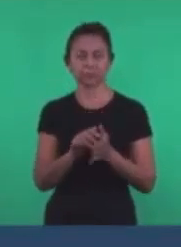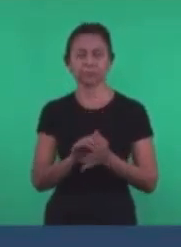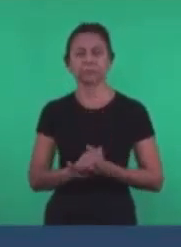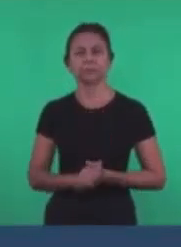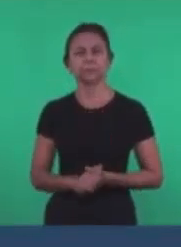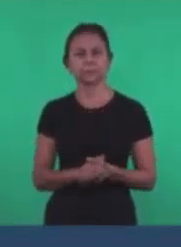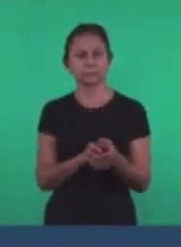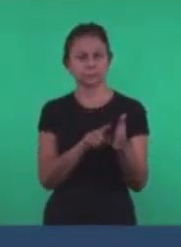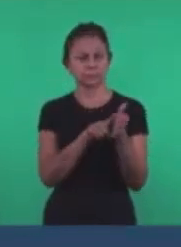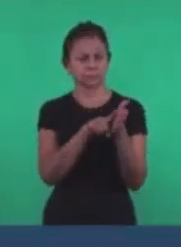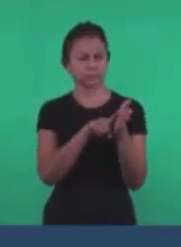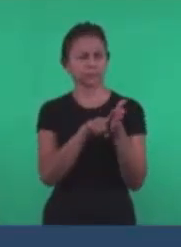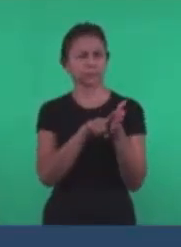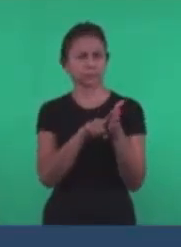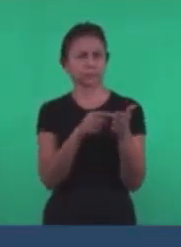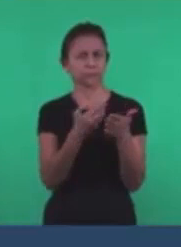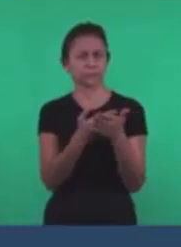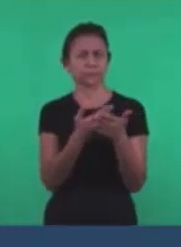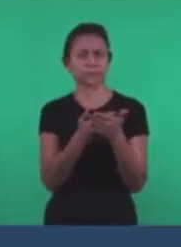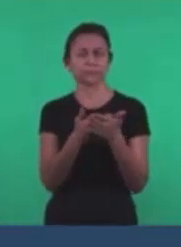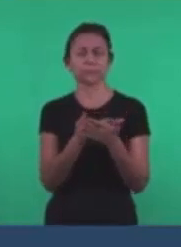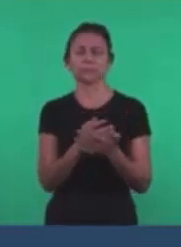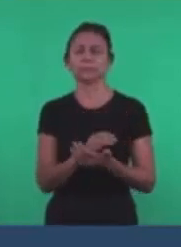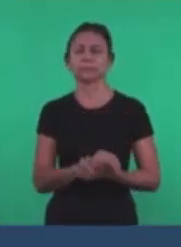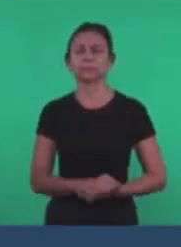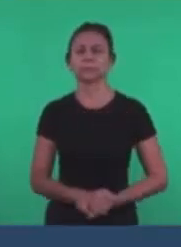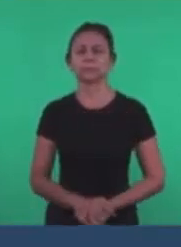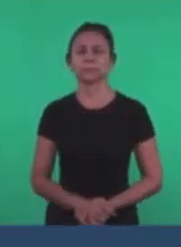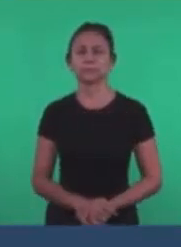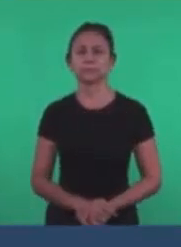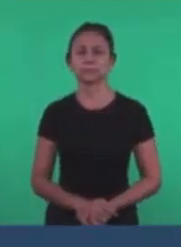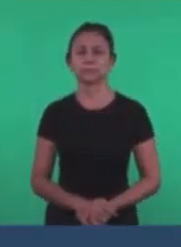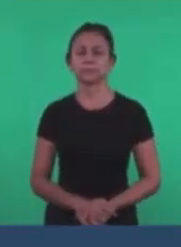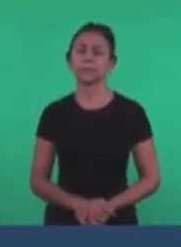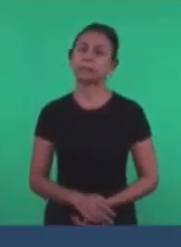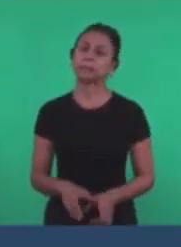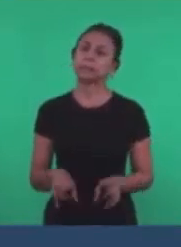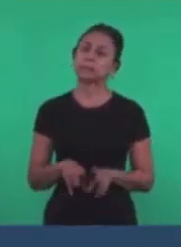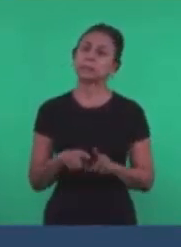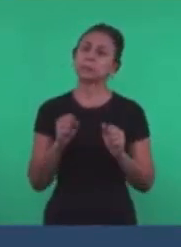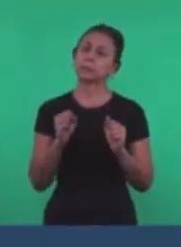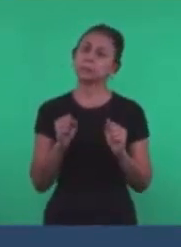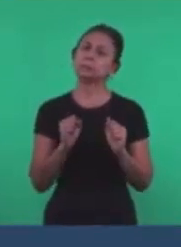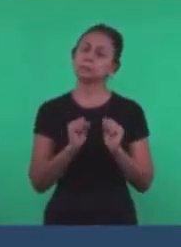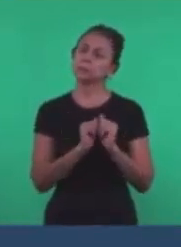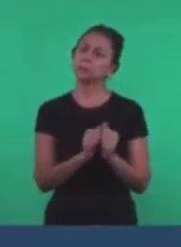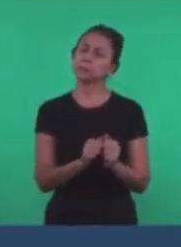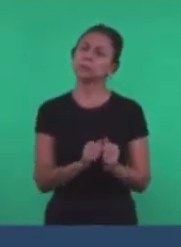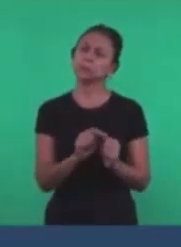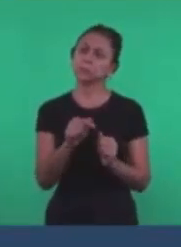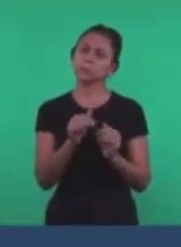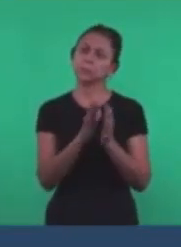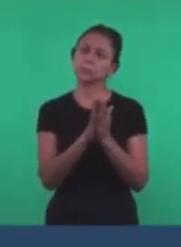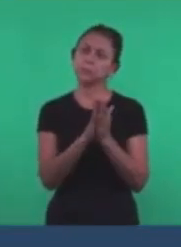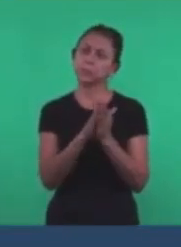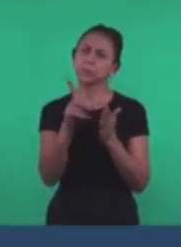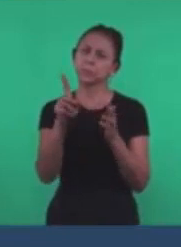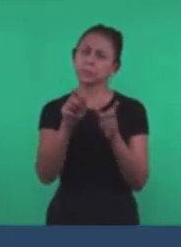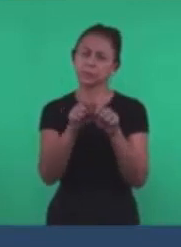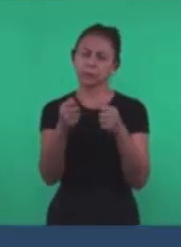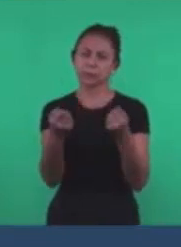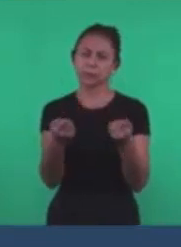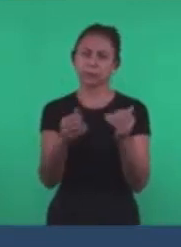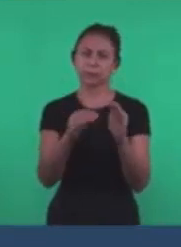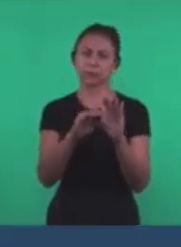Examinando agora Podemos até Ler com os irmãos Podemos até Acompanhar juntos Irmãos Abre a palavra No